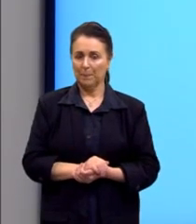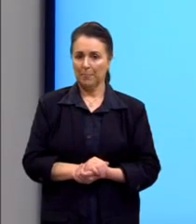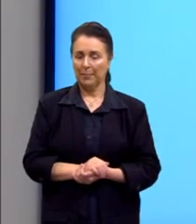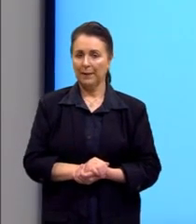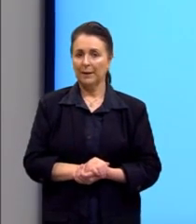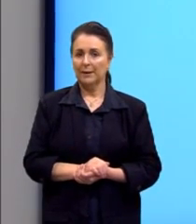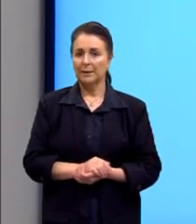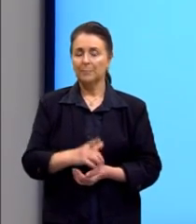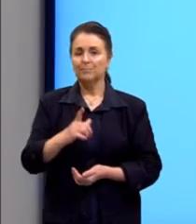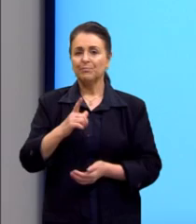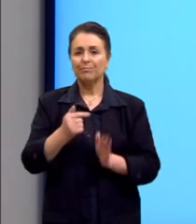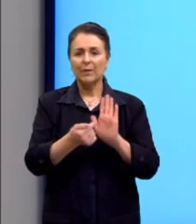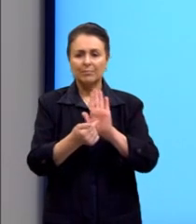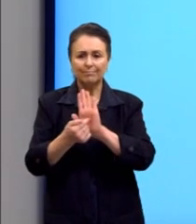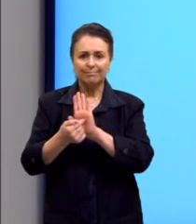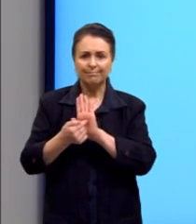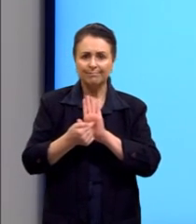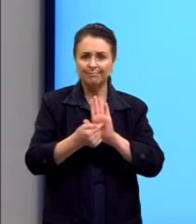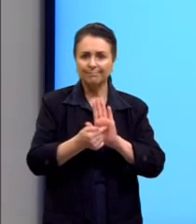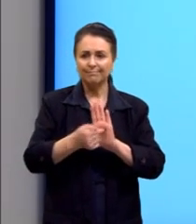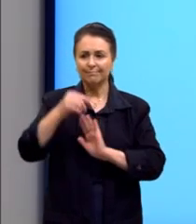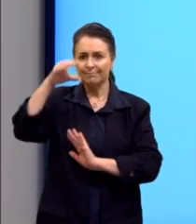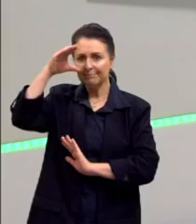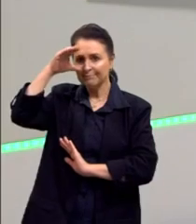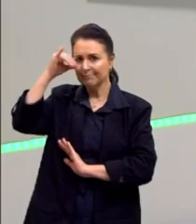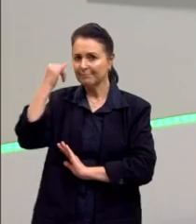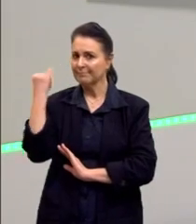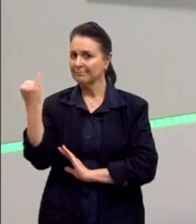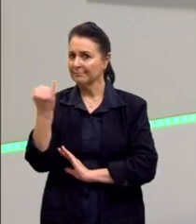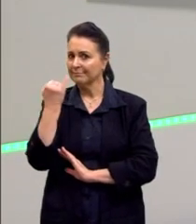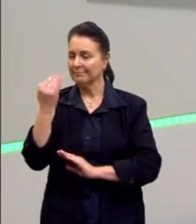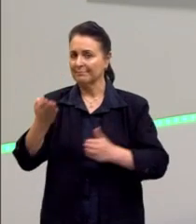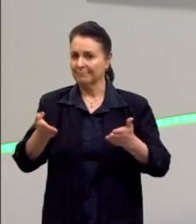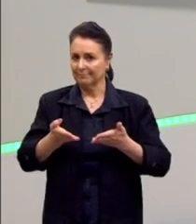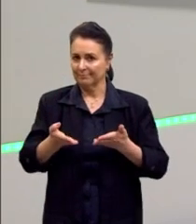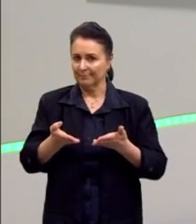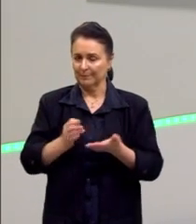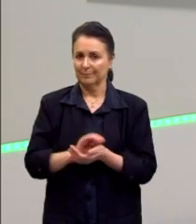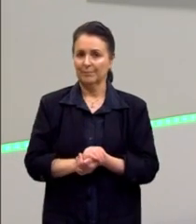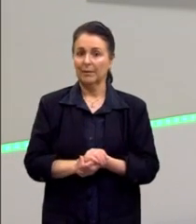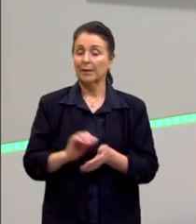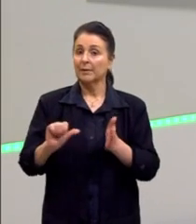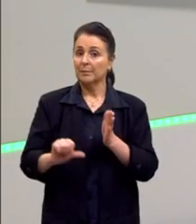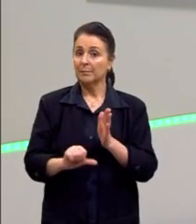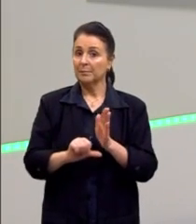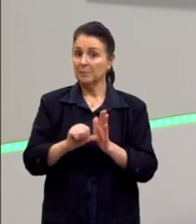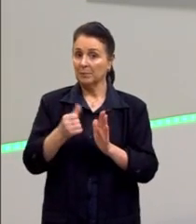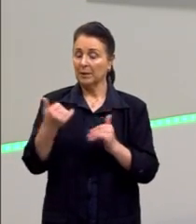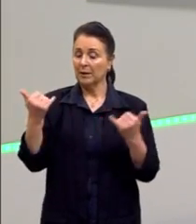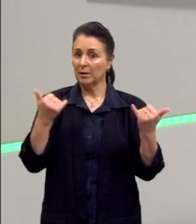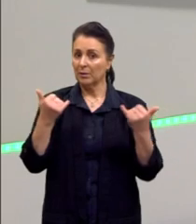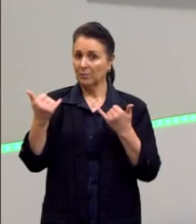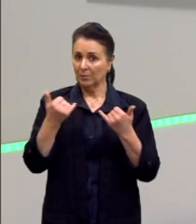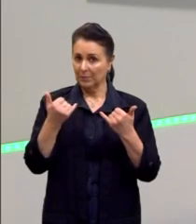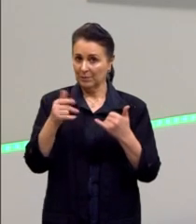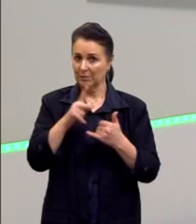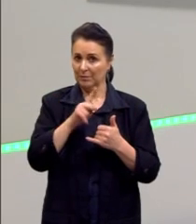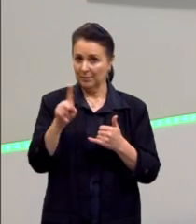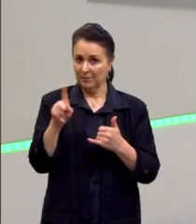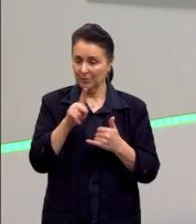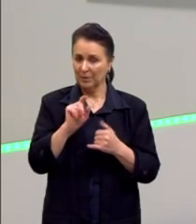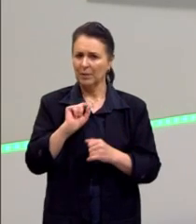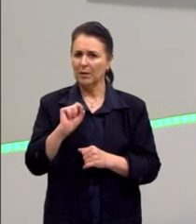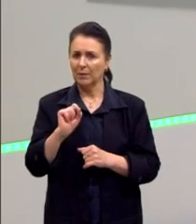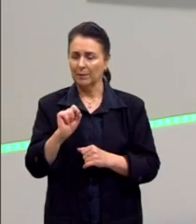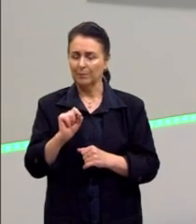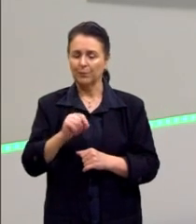Aqui, eu trouxe algumas observações que a gente vai considerar. A primeira das informações que eu trouxe é